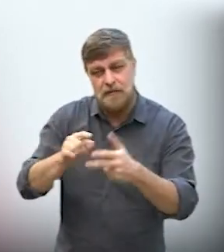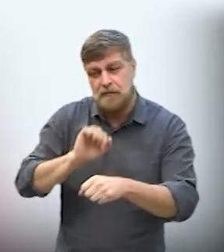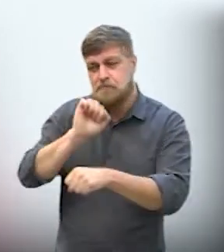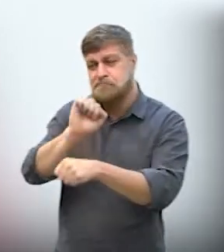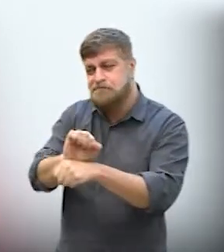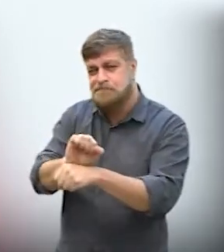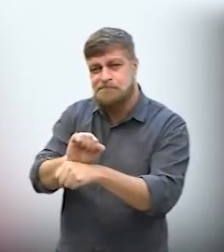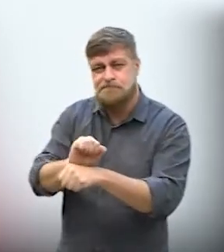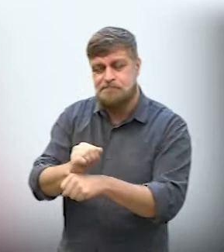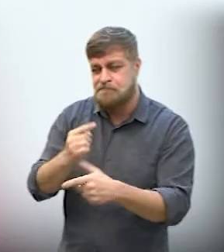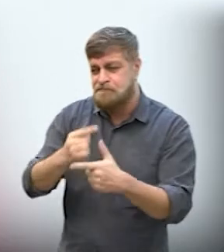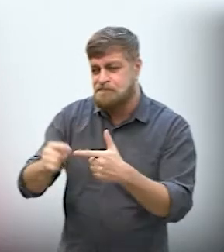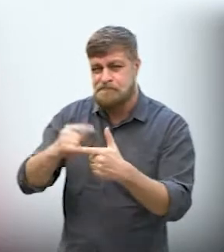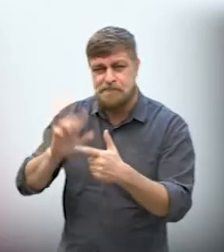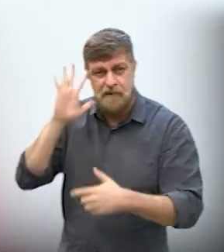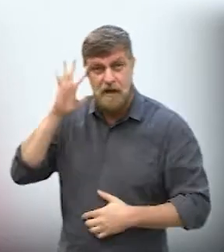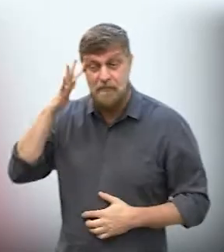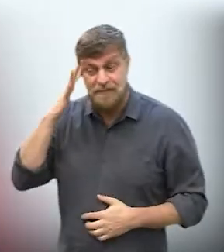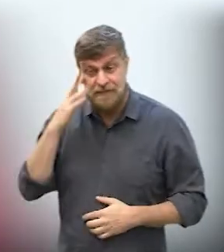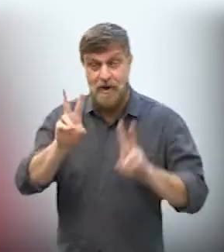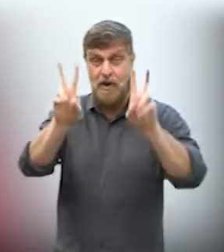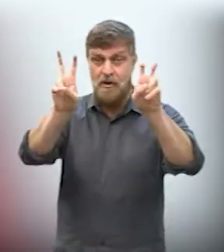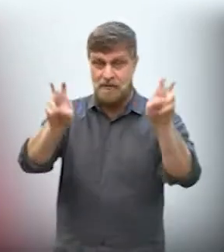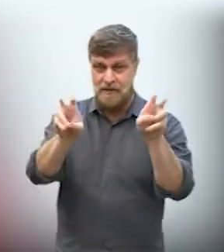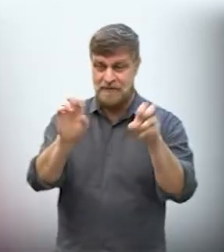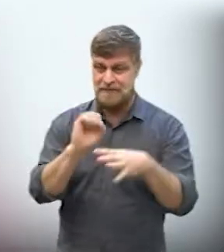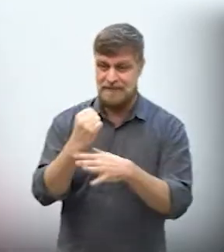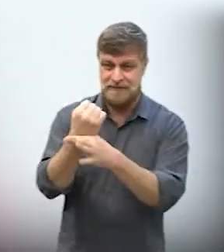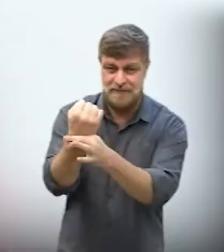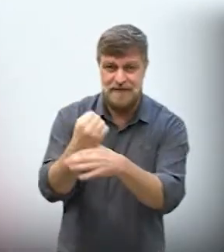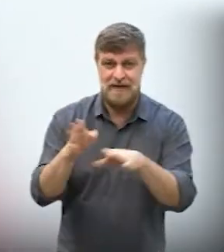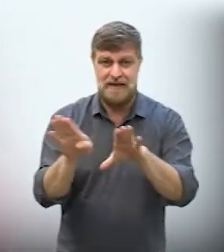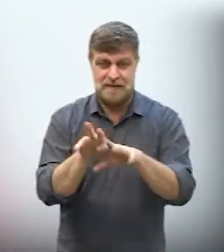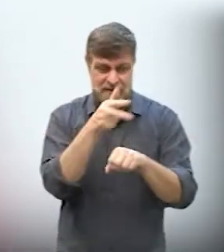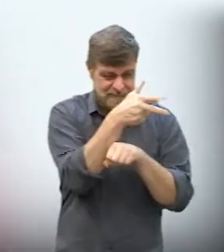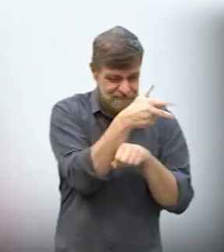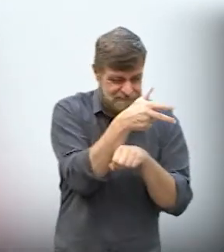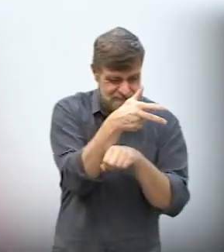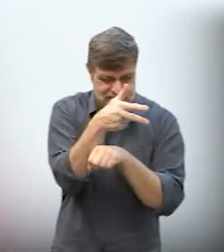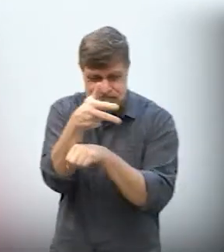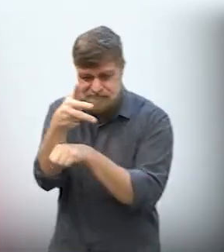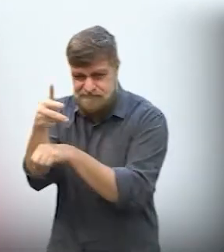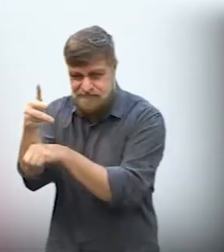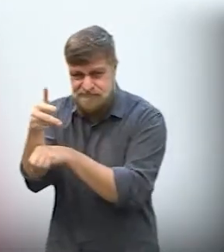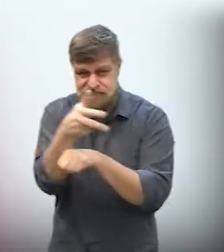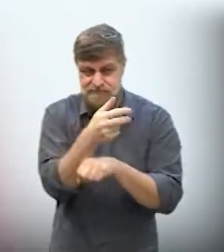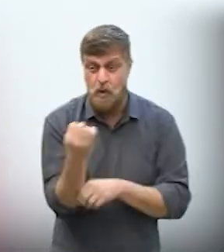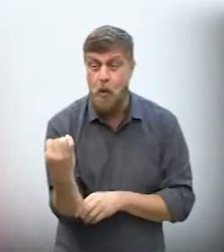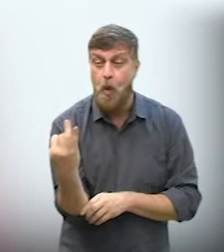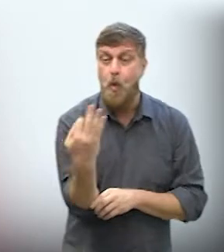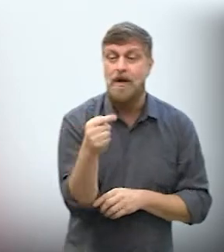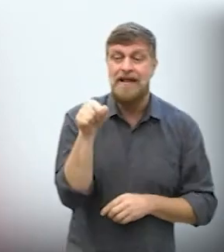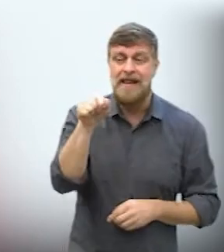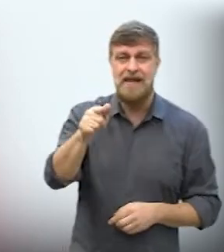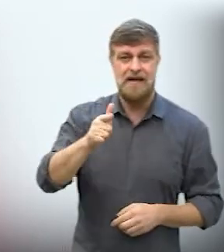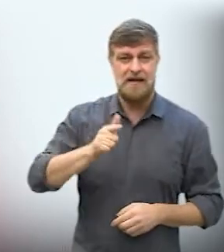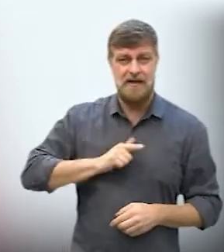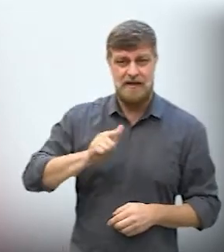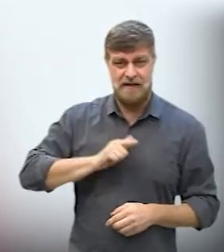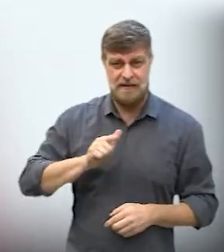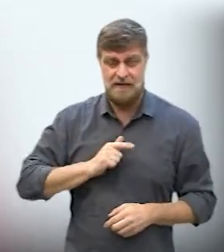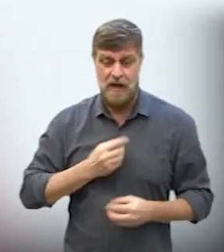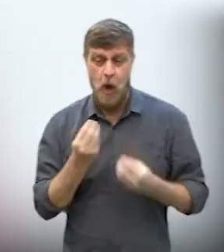ficaram para trás, não só essa da segurança, aí a gente tem a da SimCamp, quantas câmaras nós temos lá,